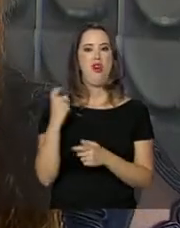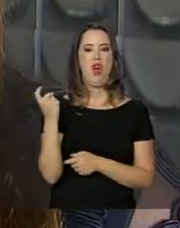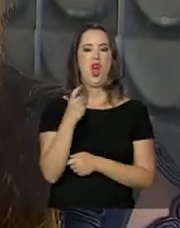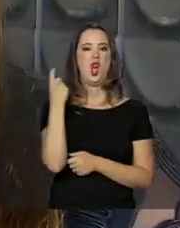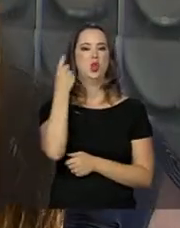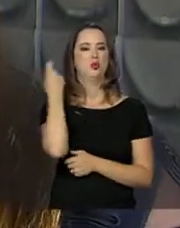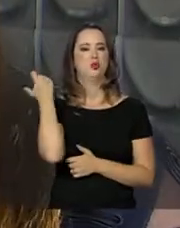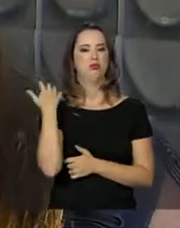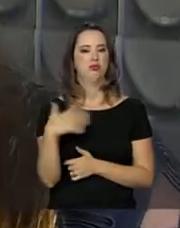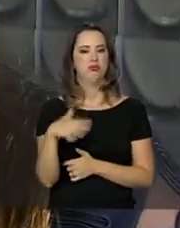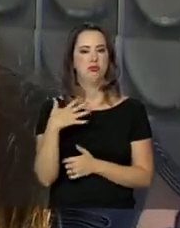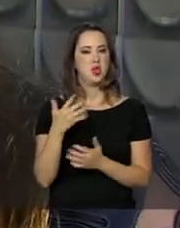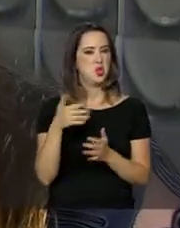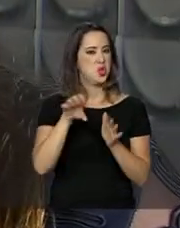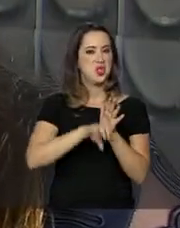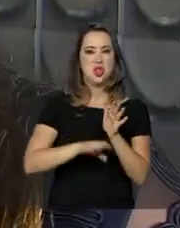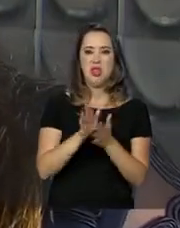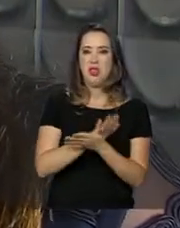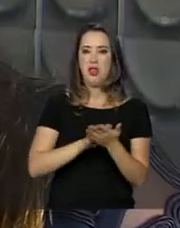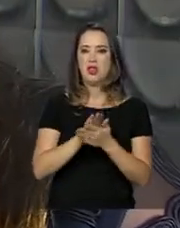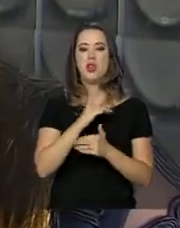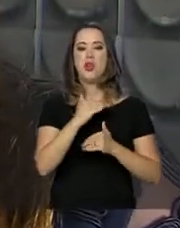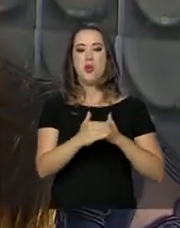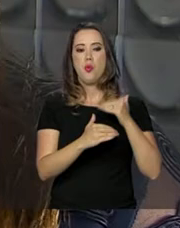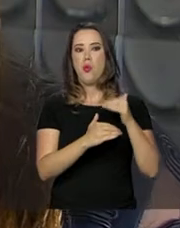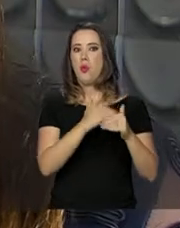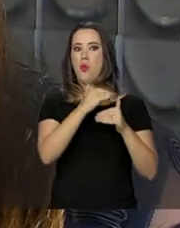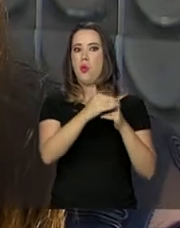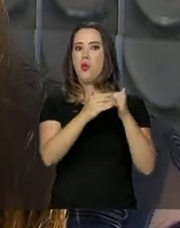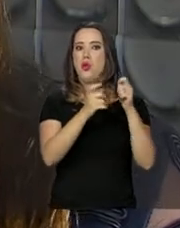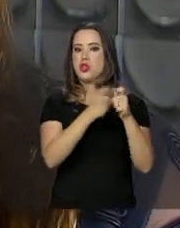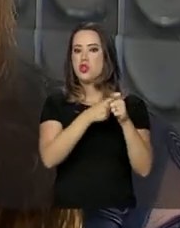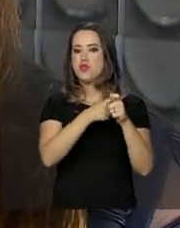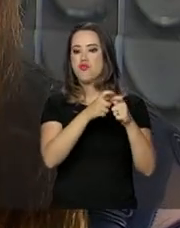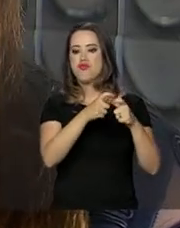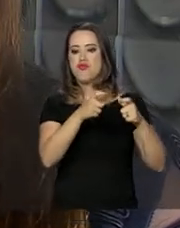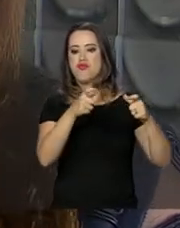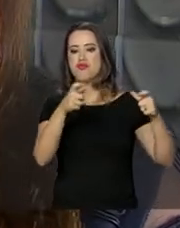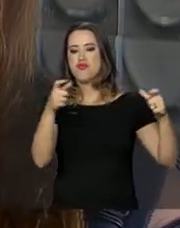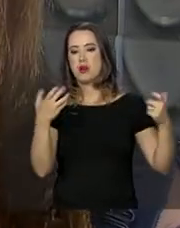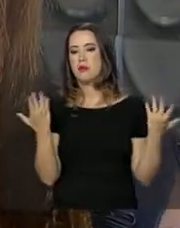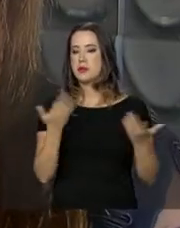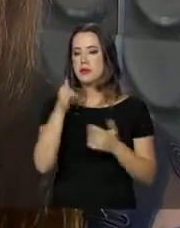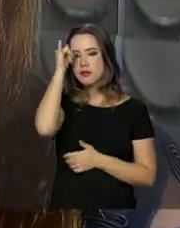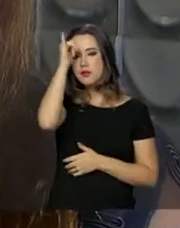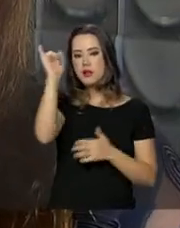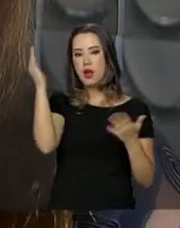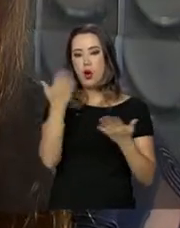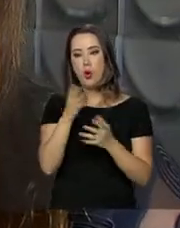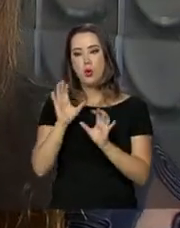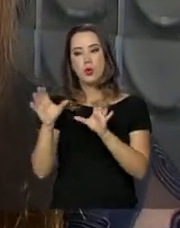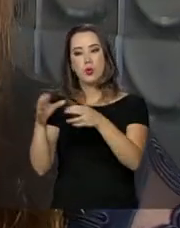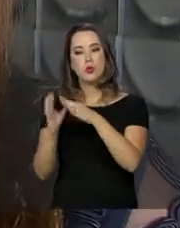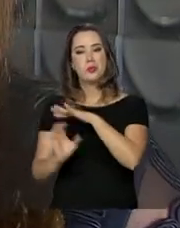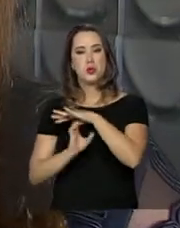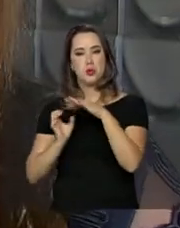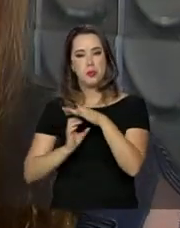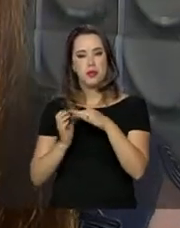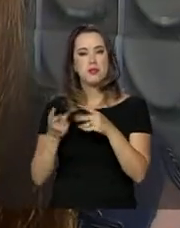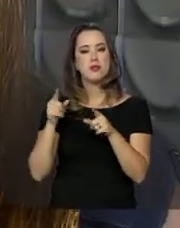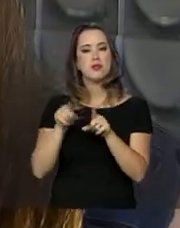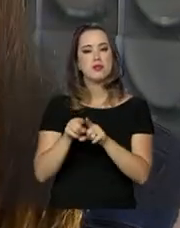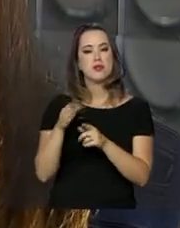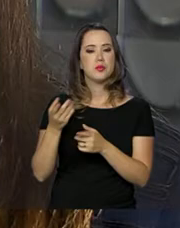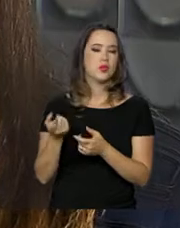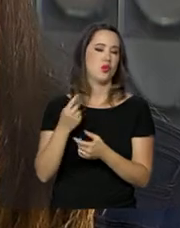total e continua crescendo. Então, a gente tem que combater agora, com a ajuda dos fornecedores, para que